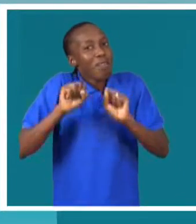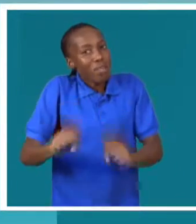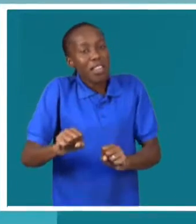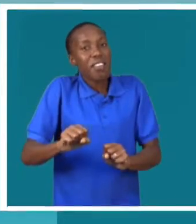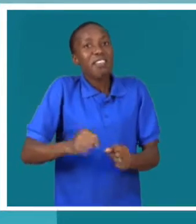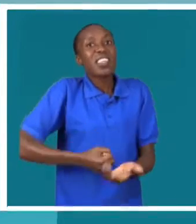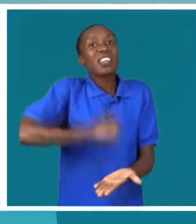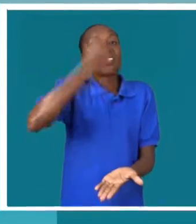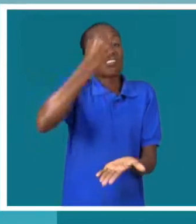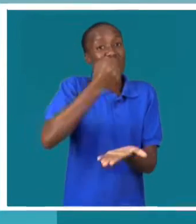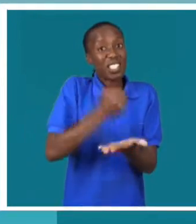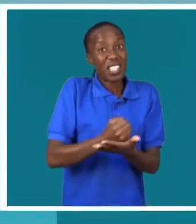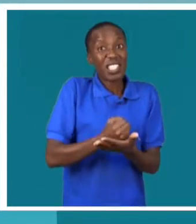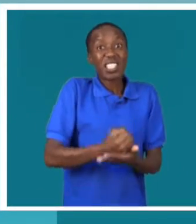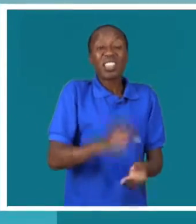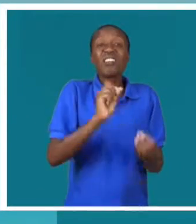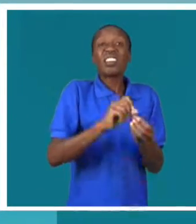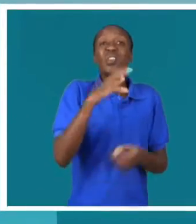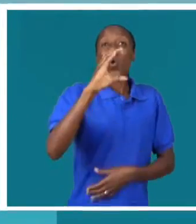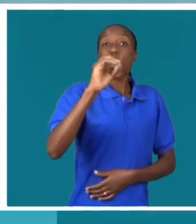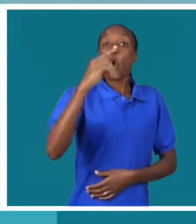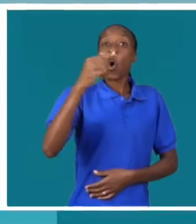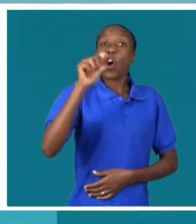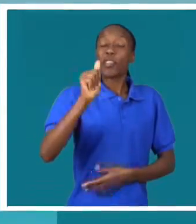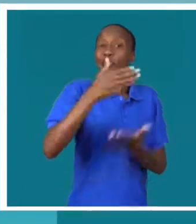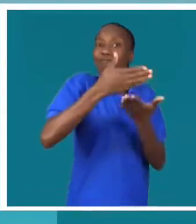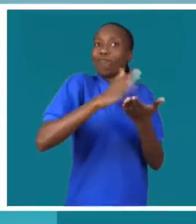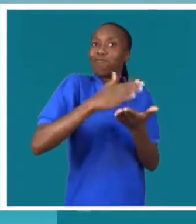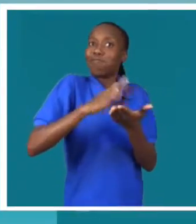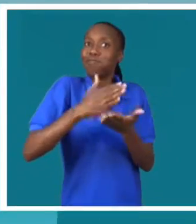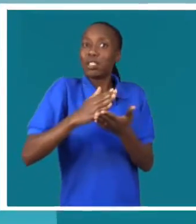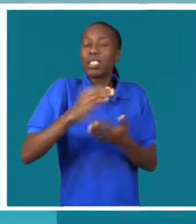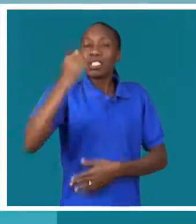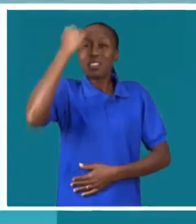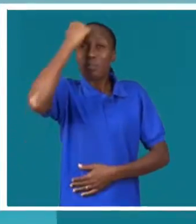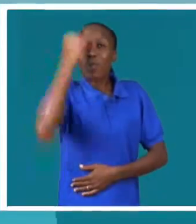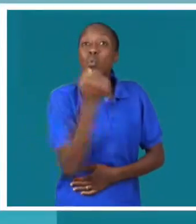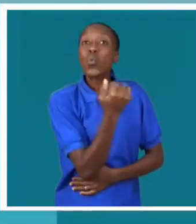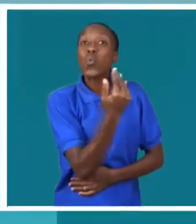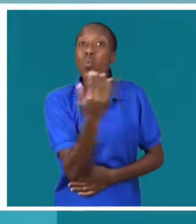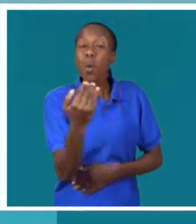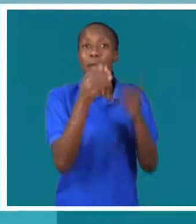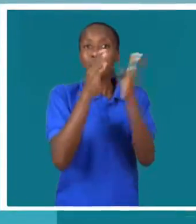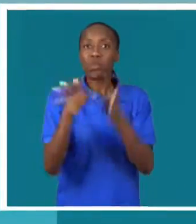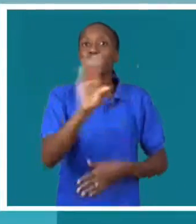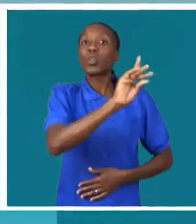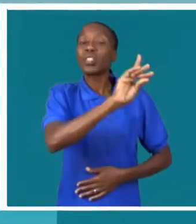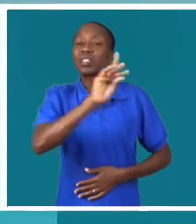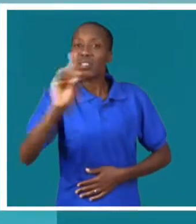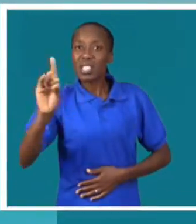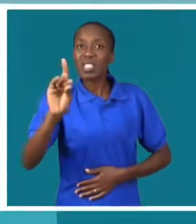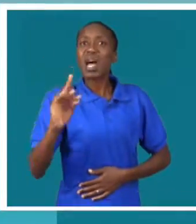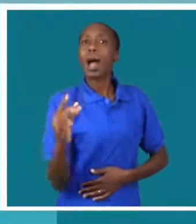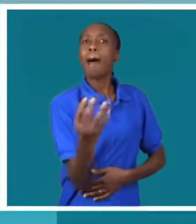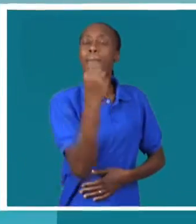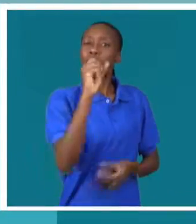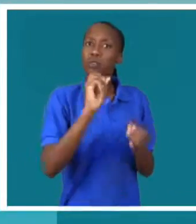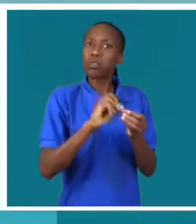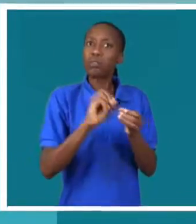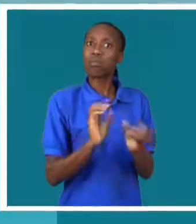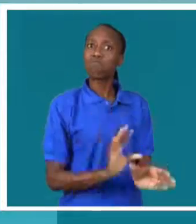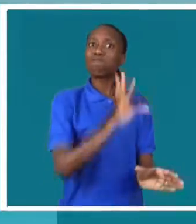que definir cotização. Nessas cotas, ter em conta qual é o número efetivamente que as pessoas com deficiência